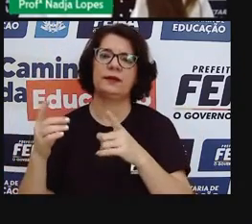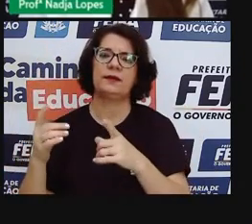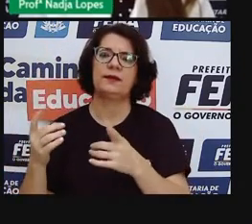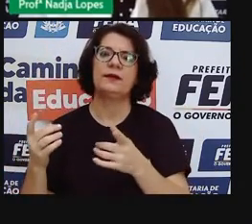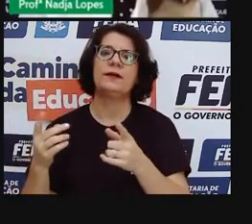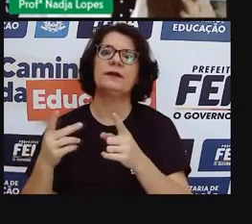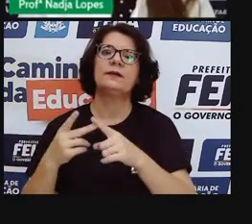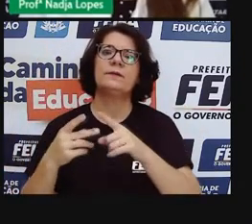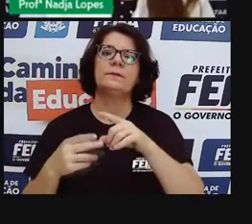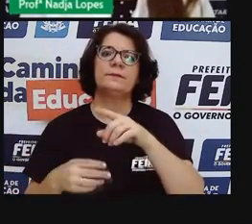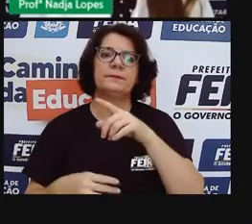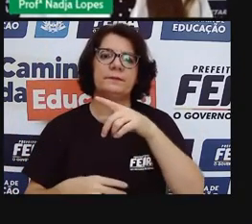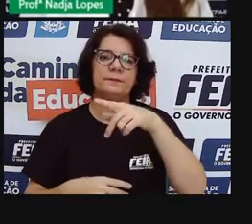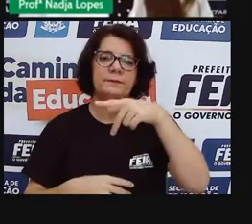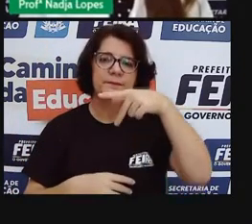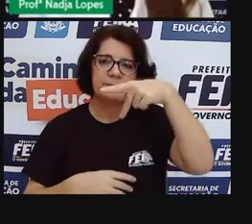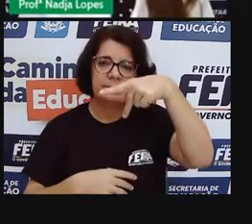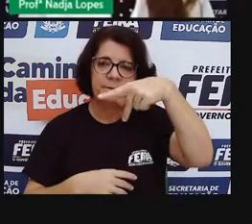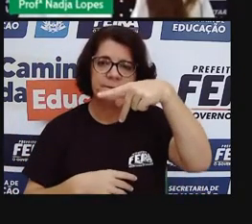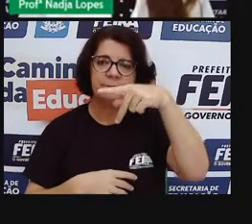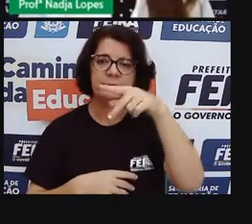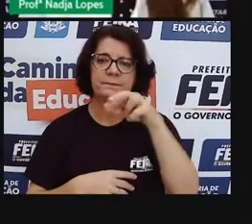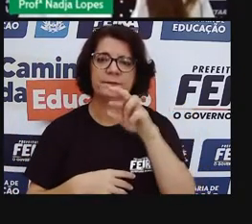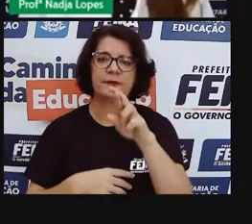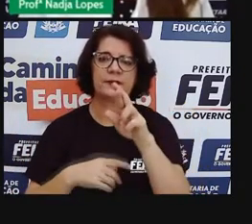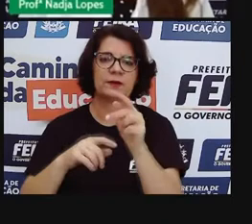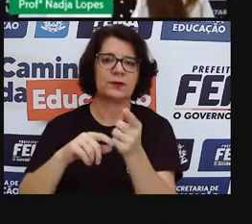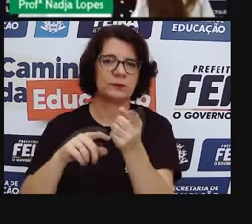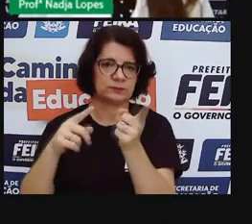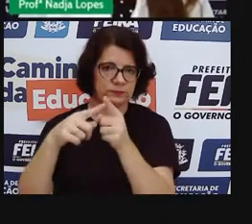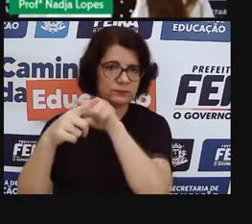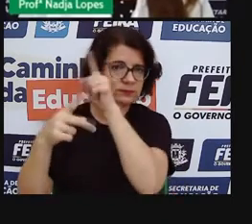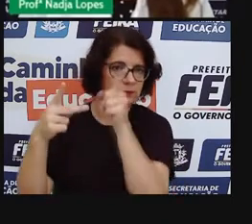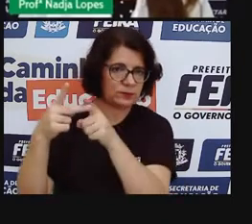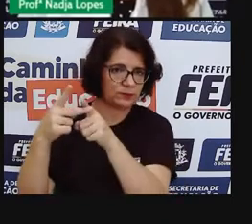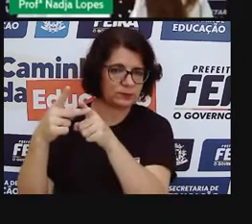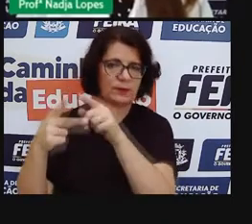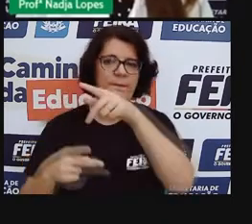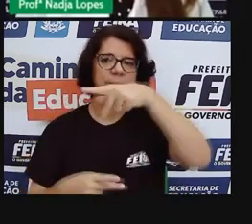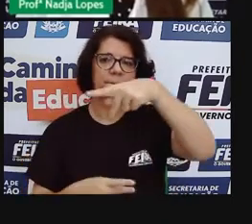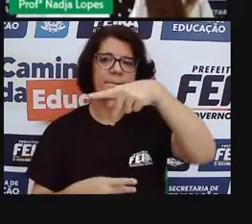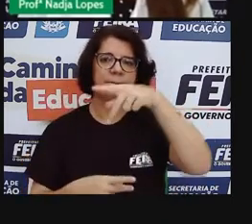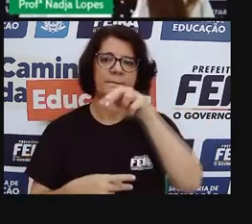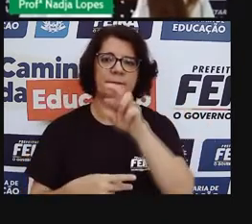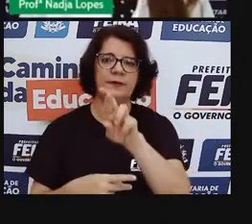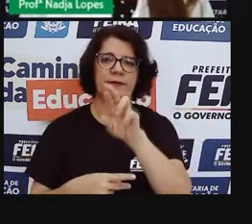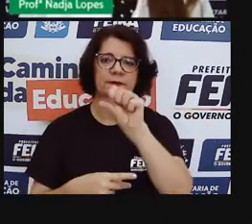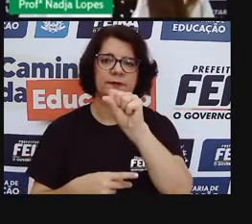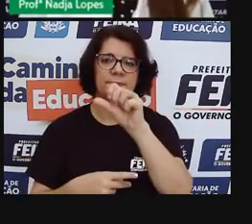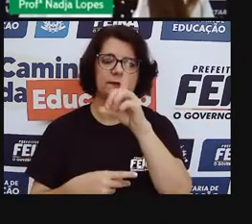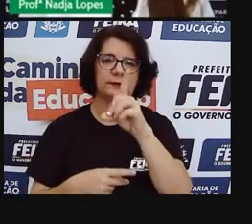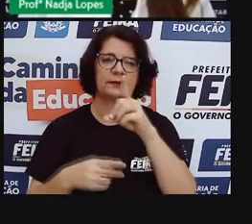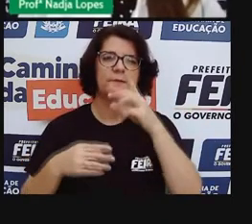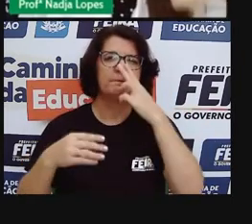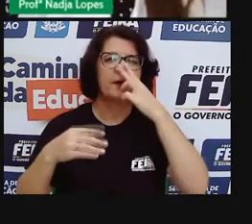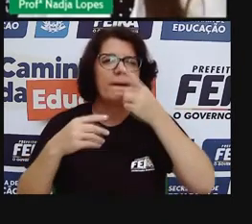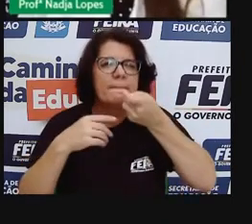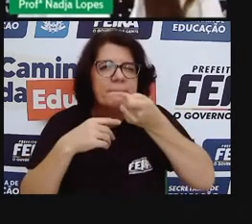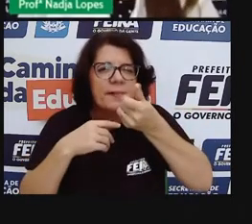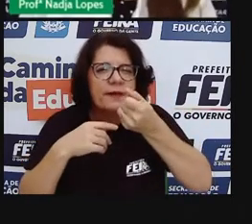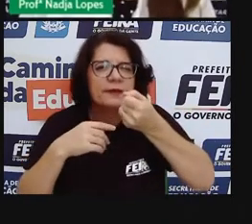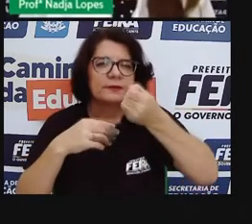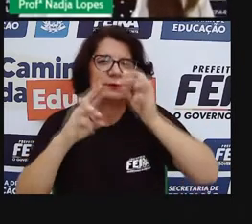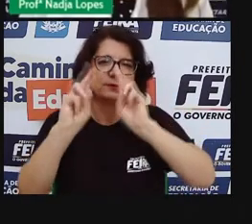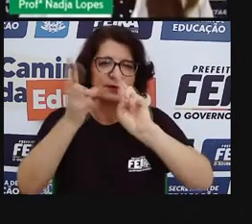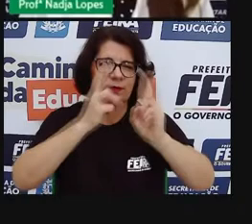Dutra, que já é mais antiga, né? Presidente Dutra, que corta ali, passa ali pela rodoviária e vai até